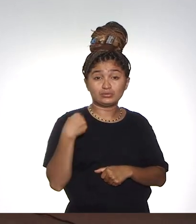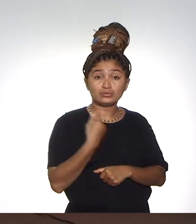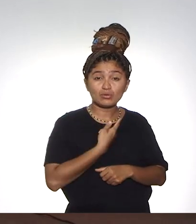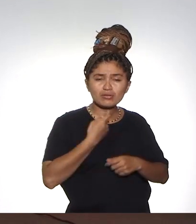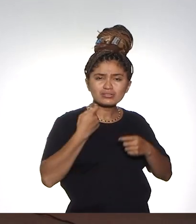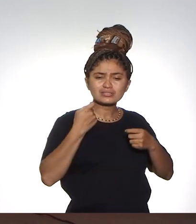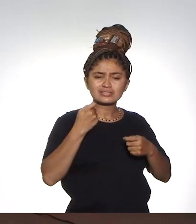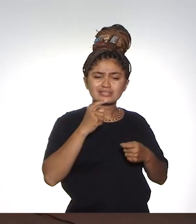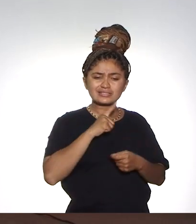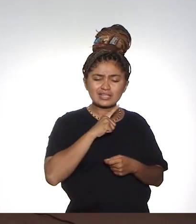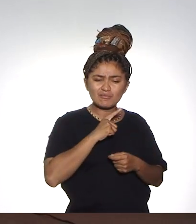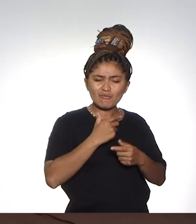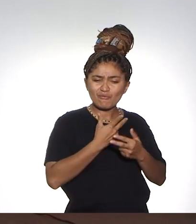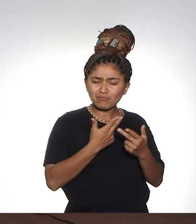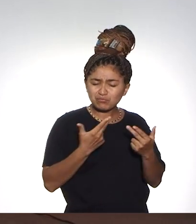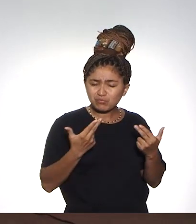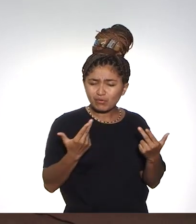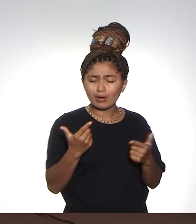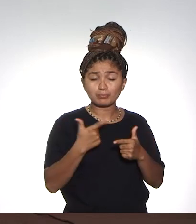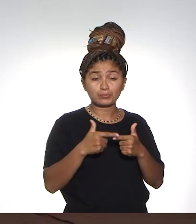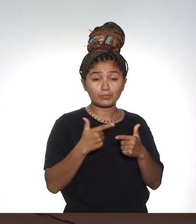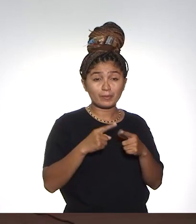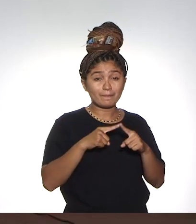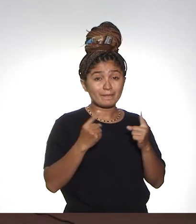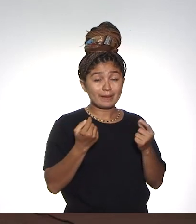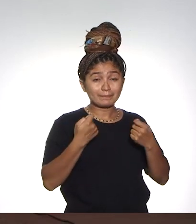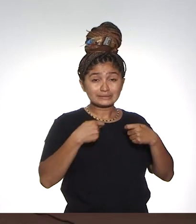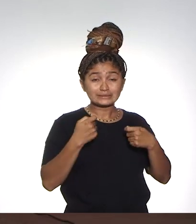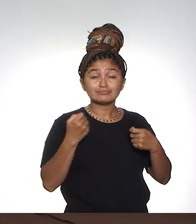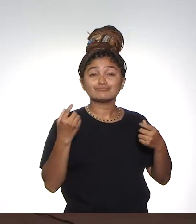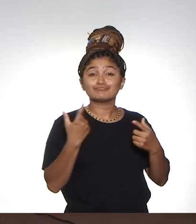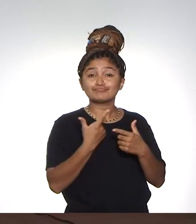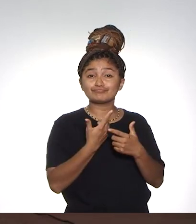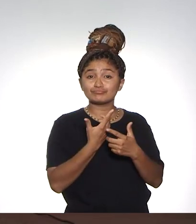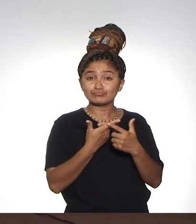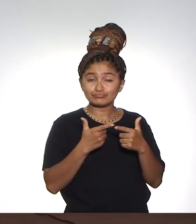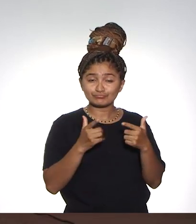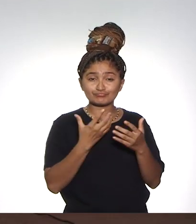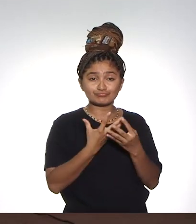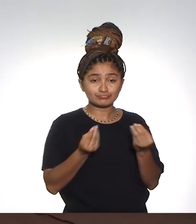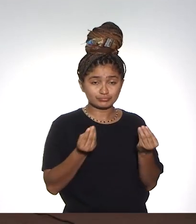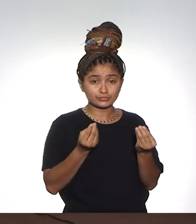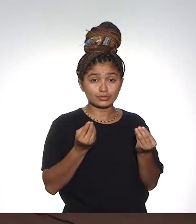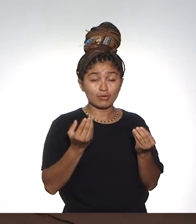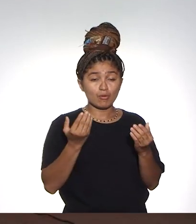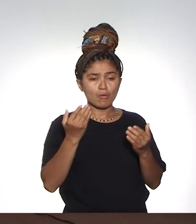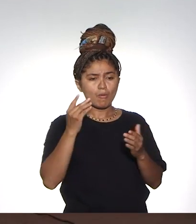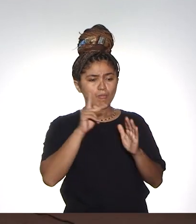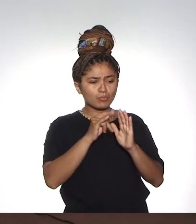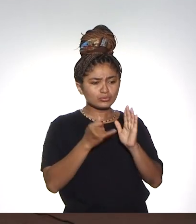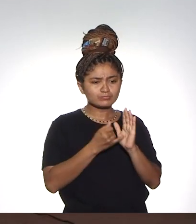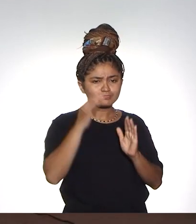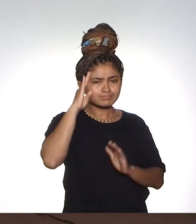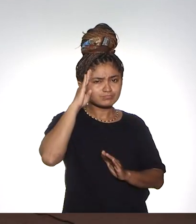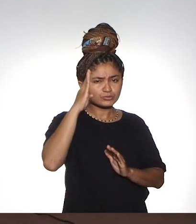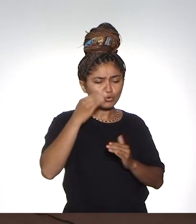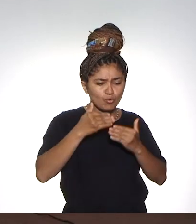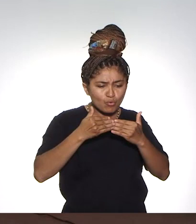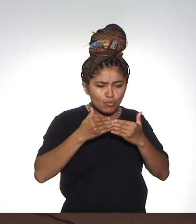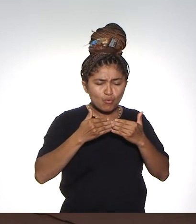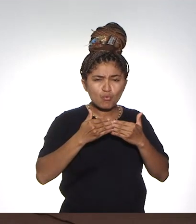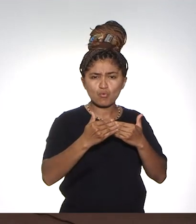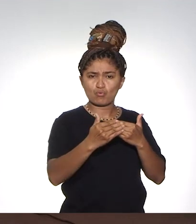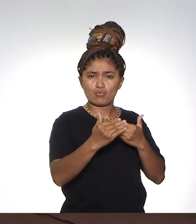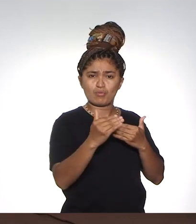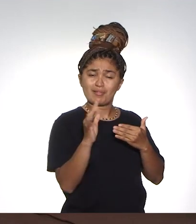nós temos muitas demandas ainda e muitas respostas que temos que dar, então esse é o nosso, talvez, nosso projeto principal, é fazer com que a